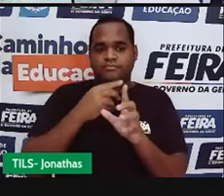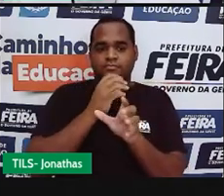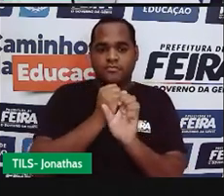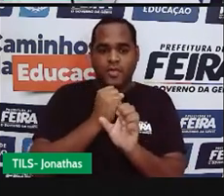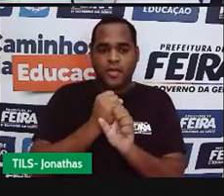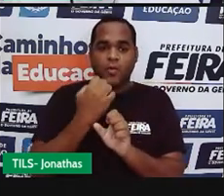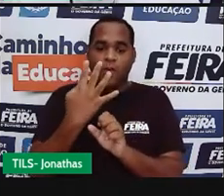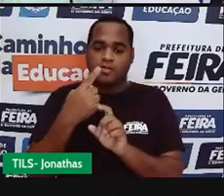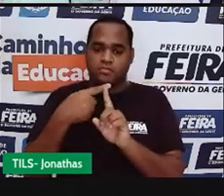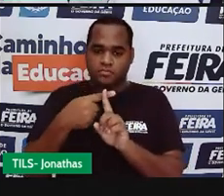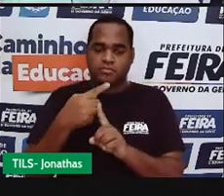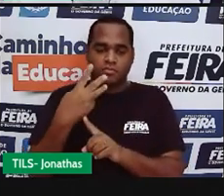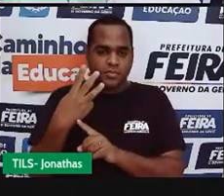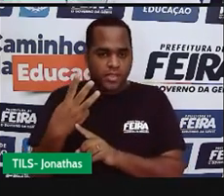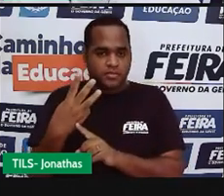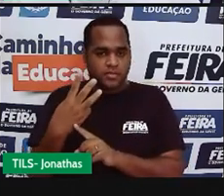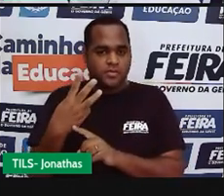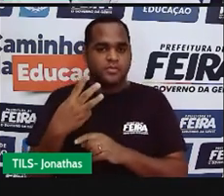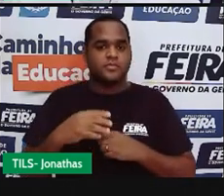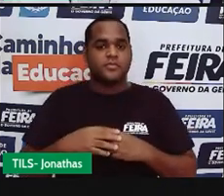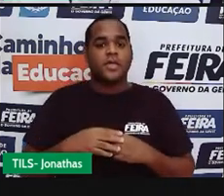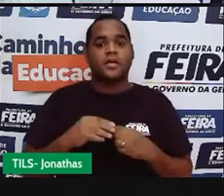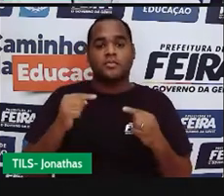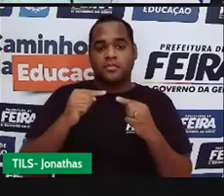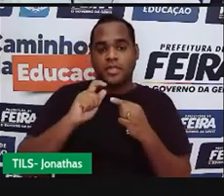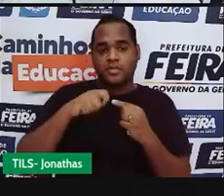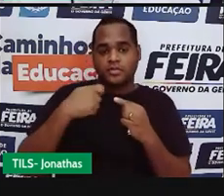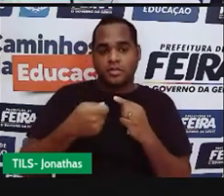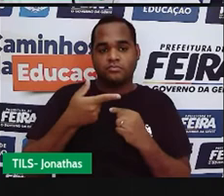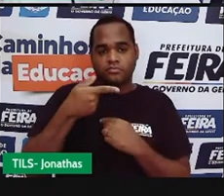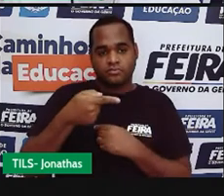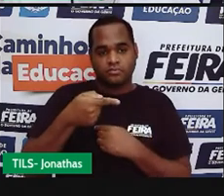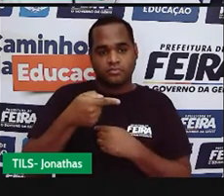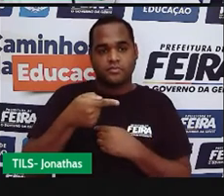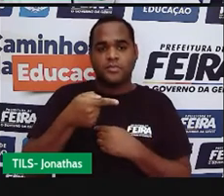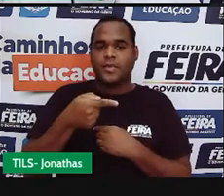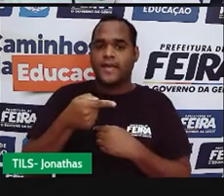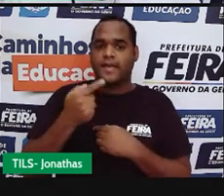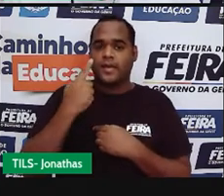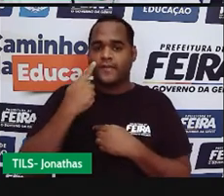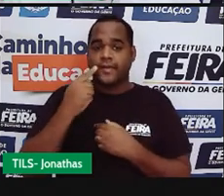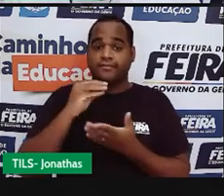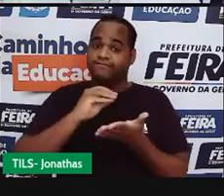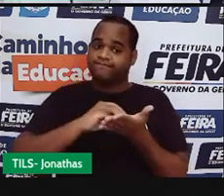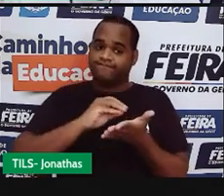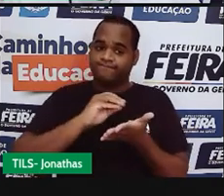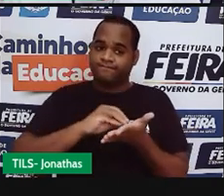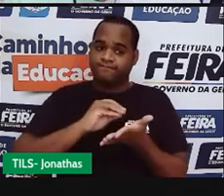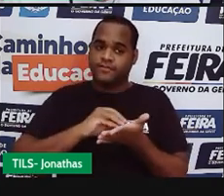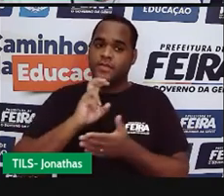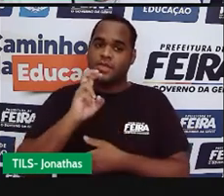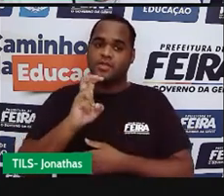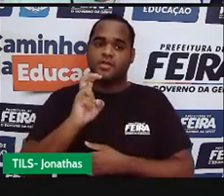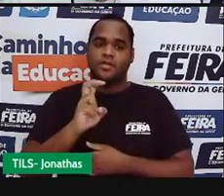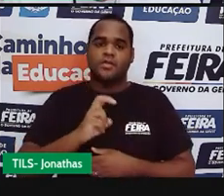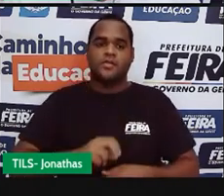Quatro mais três é igual a sete. Ainda está sobrando o lado cinco.